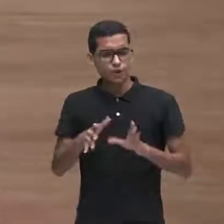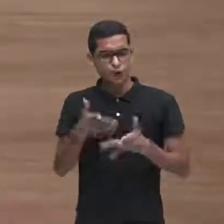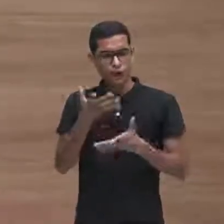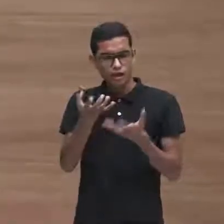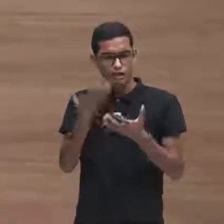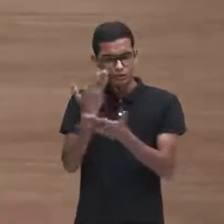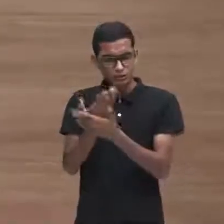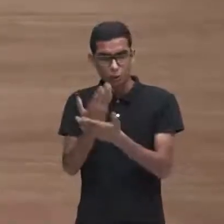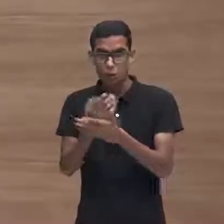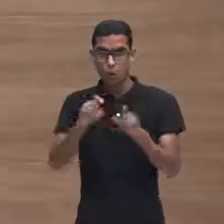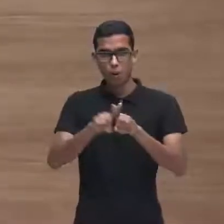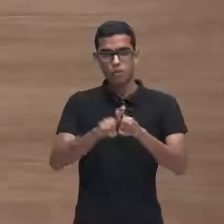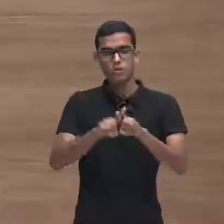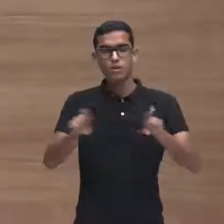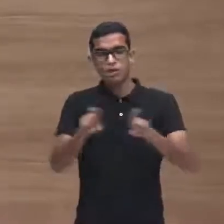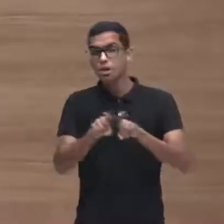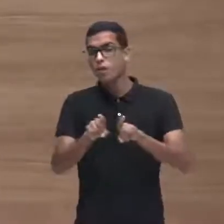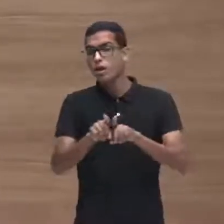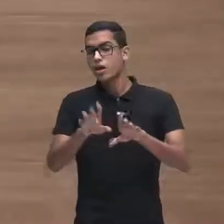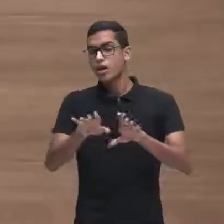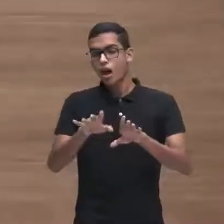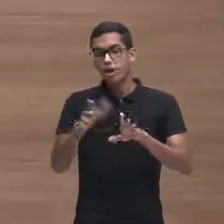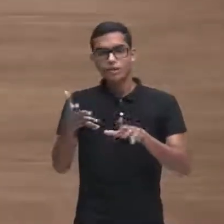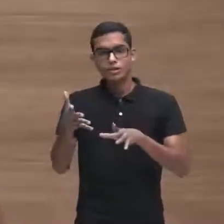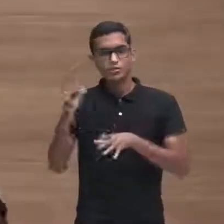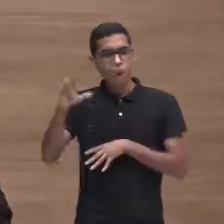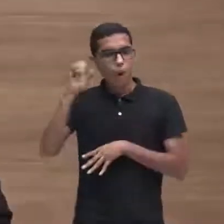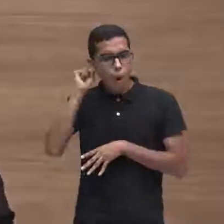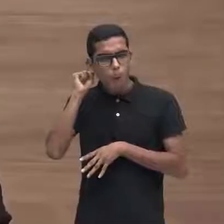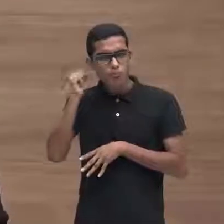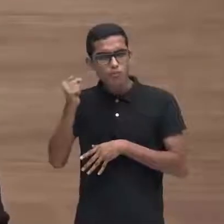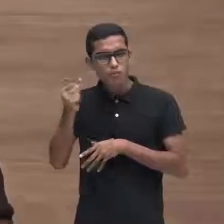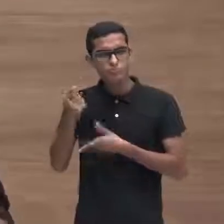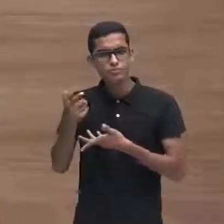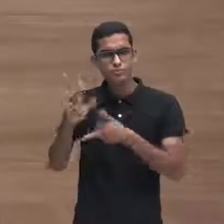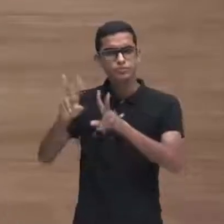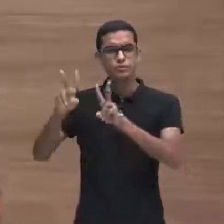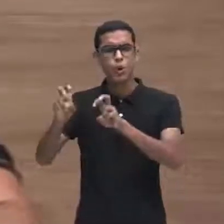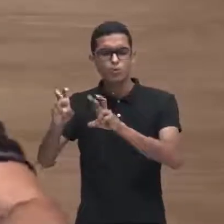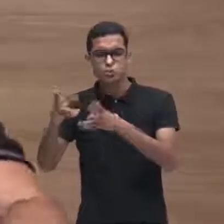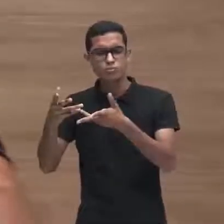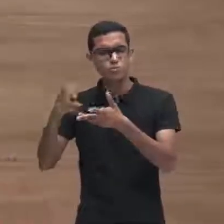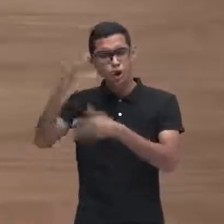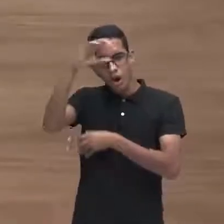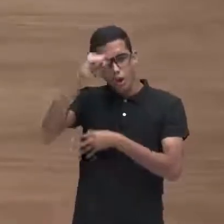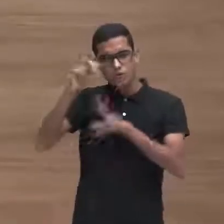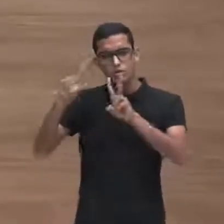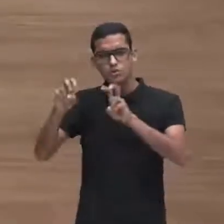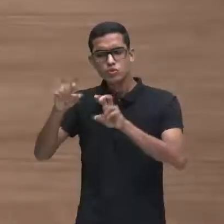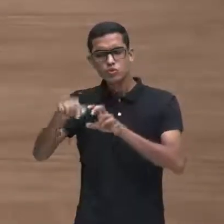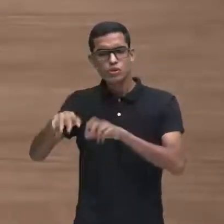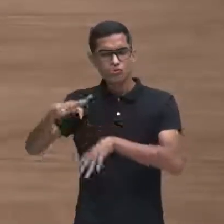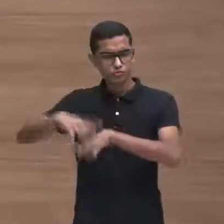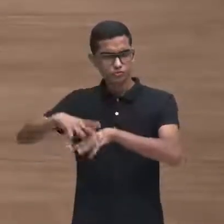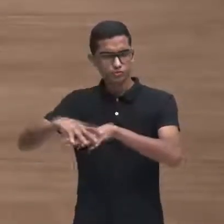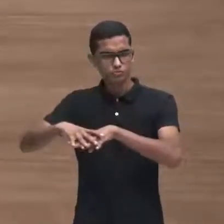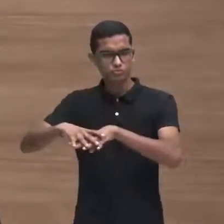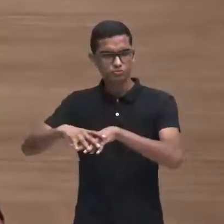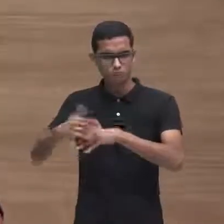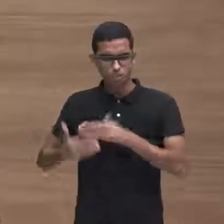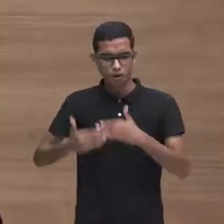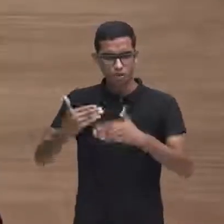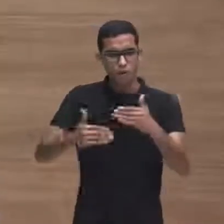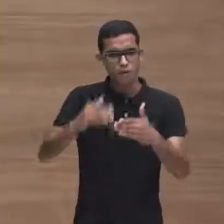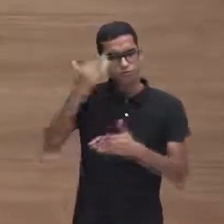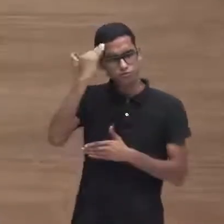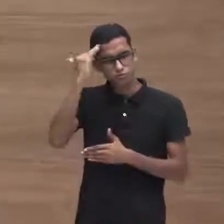ouvir o que o outro tem a falar sobre a matemática você vai pouco a pouco compreendendo assim